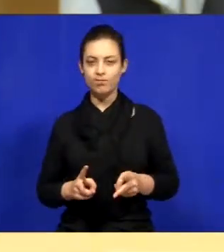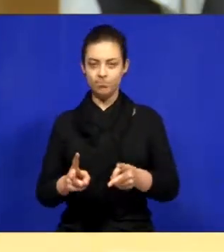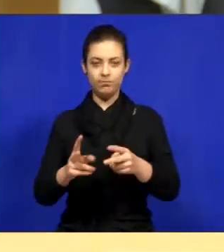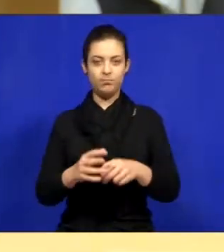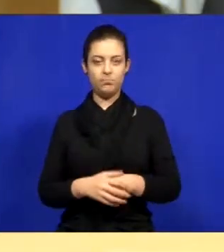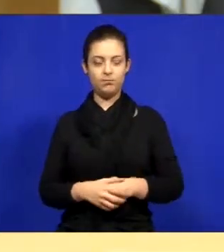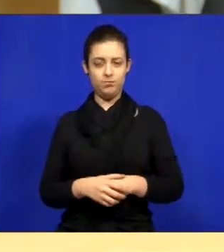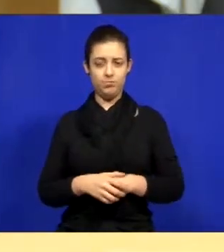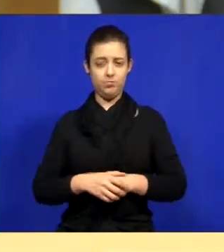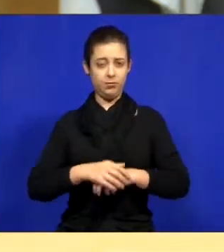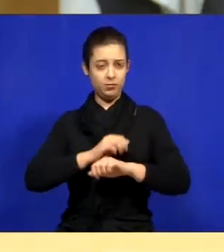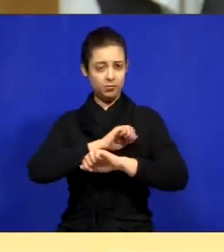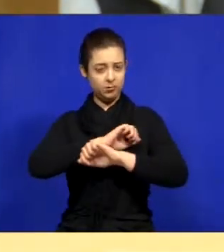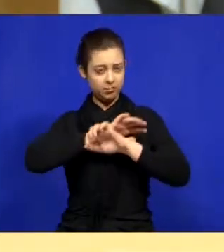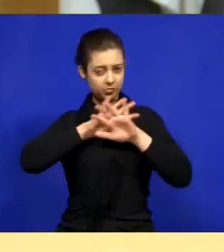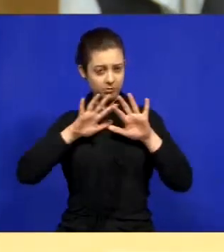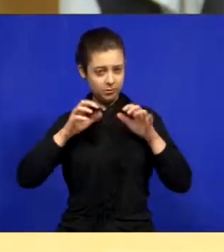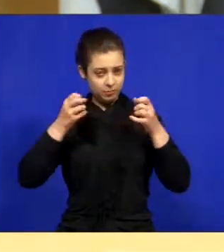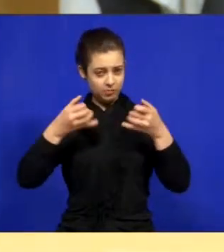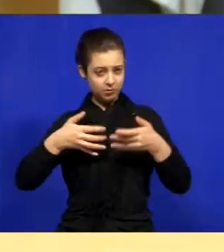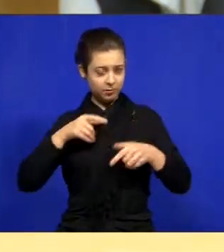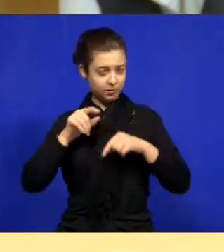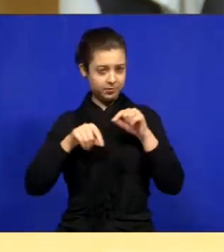quero deixar bem claro à população